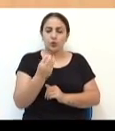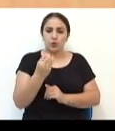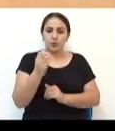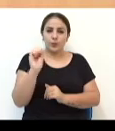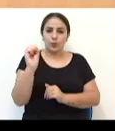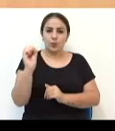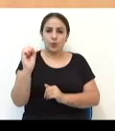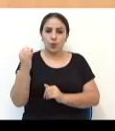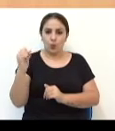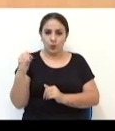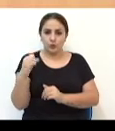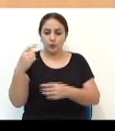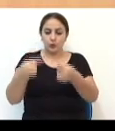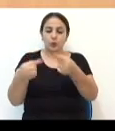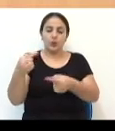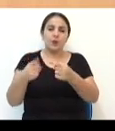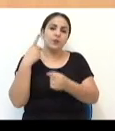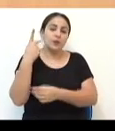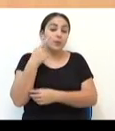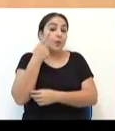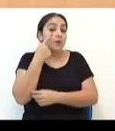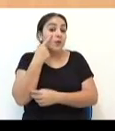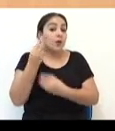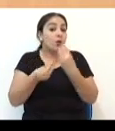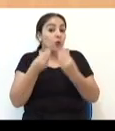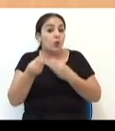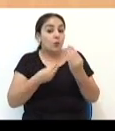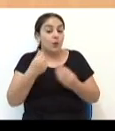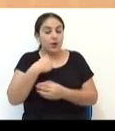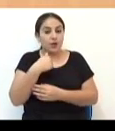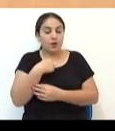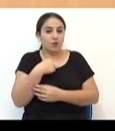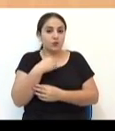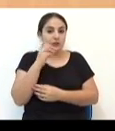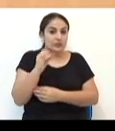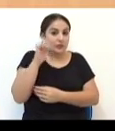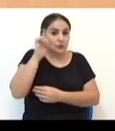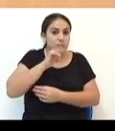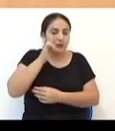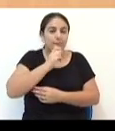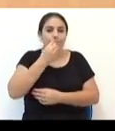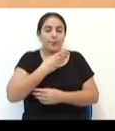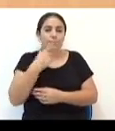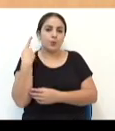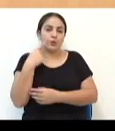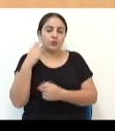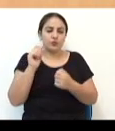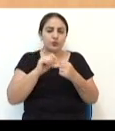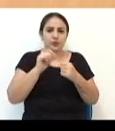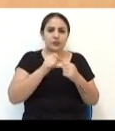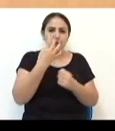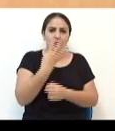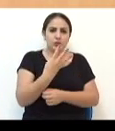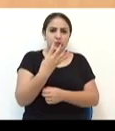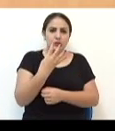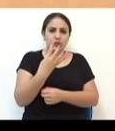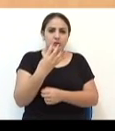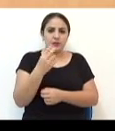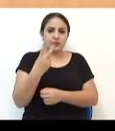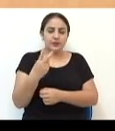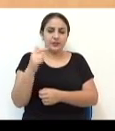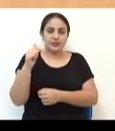2008 concorri a vereador pra ver como é que eu ia cedar bem na política, e fiz 427